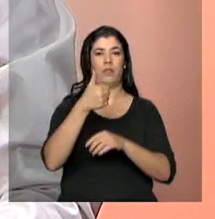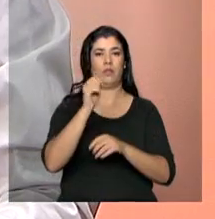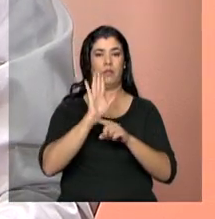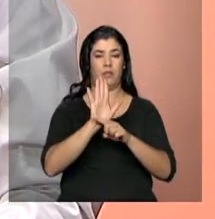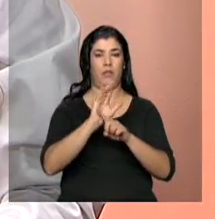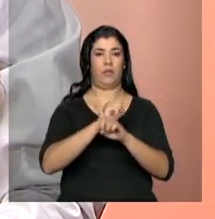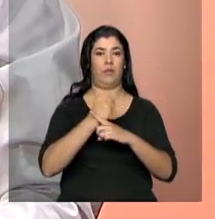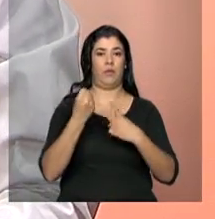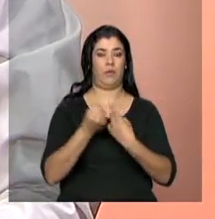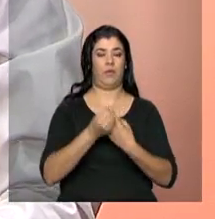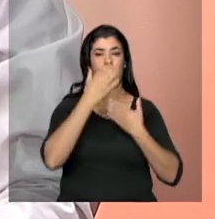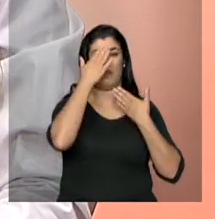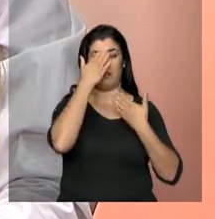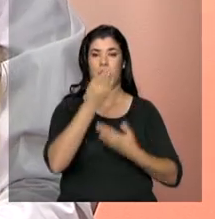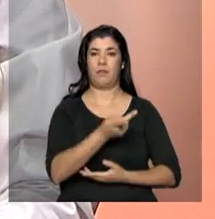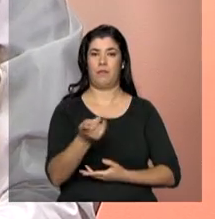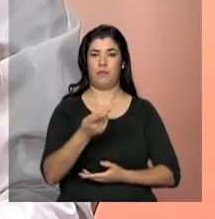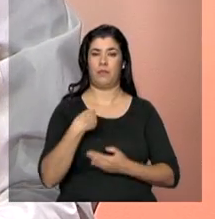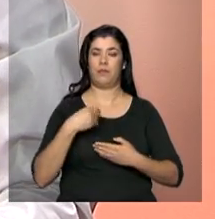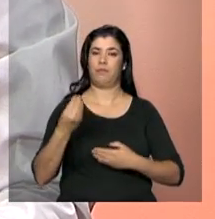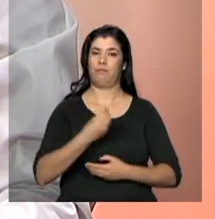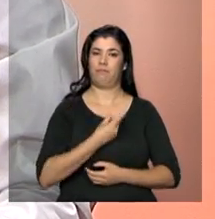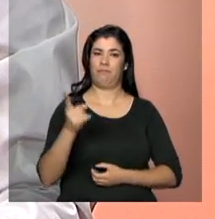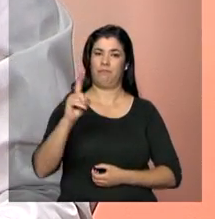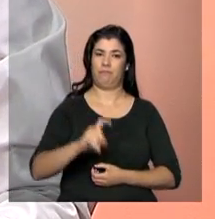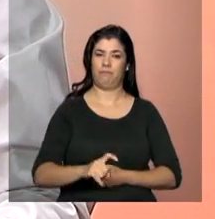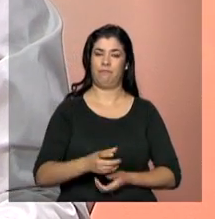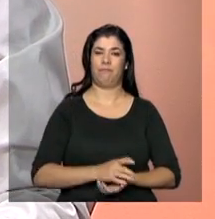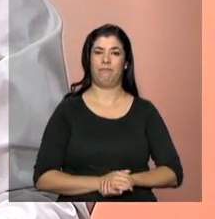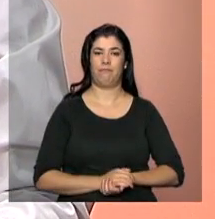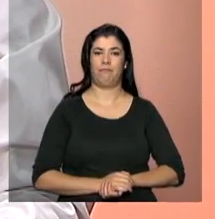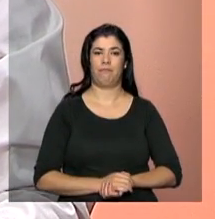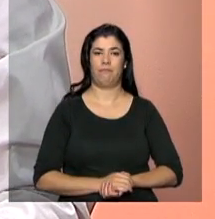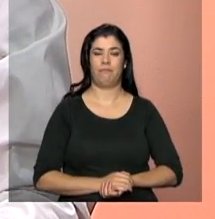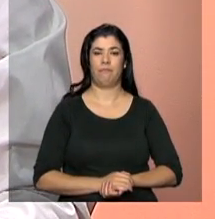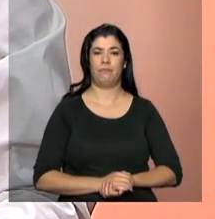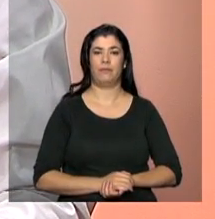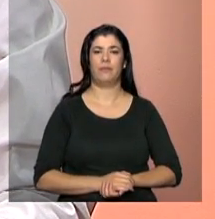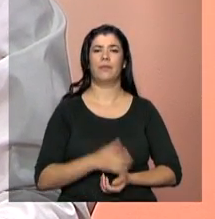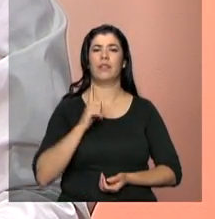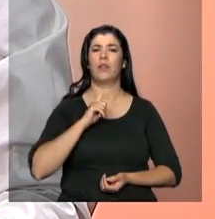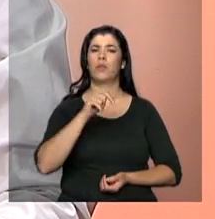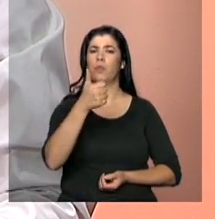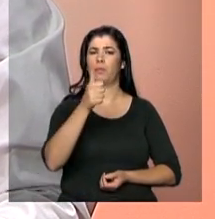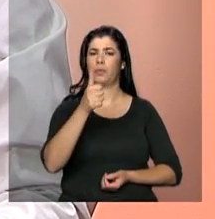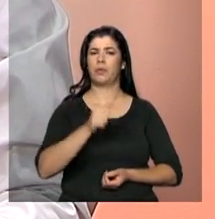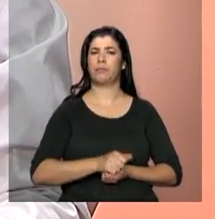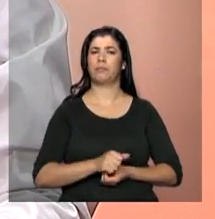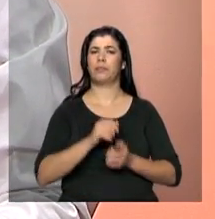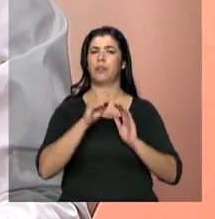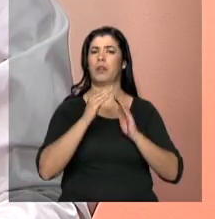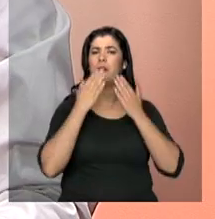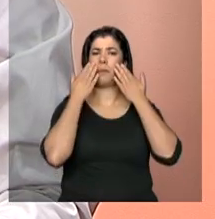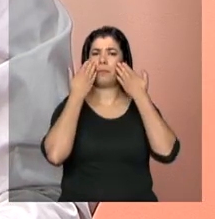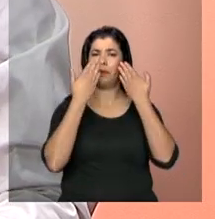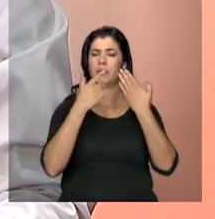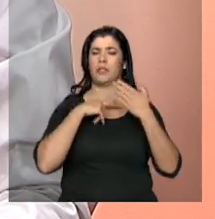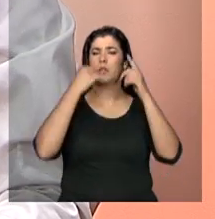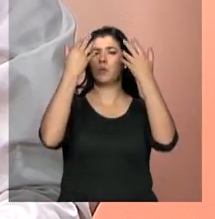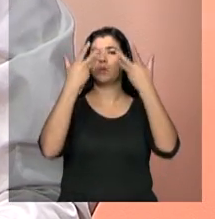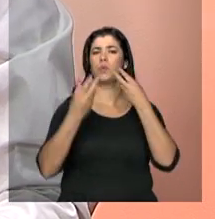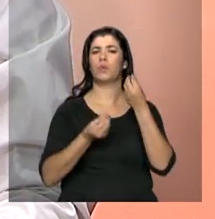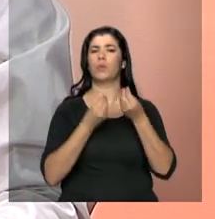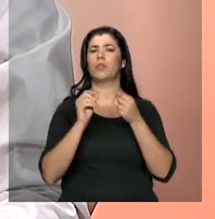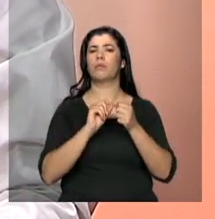Agradeço a presença de vocês aqui. Agora vamos explicar. No bloco passado, a gente falou um pouquinho de como estava